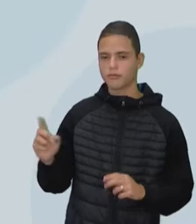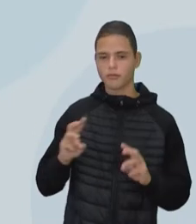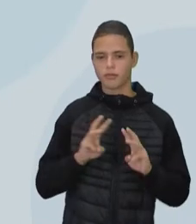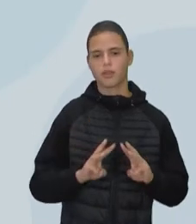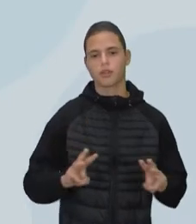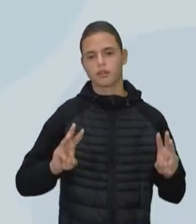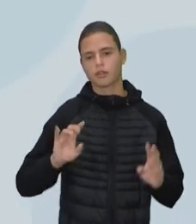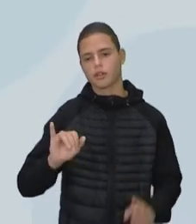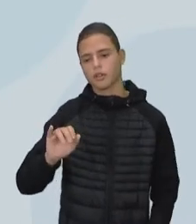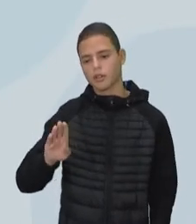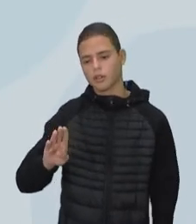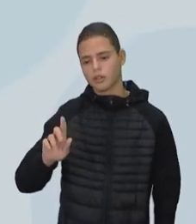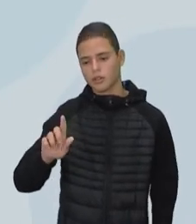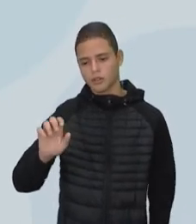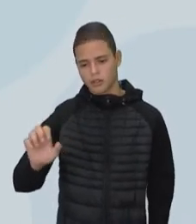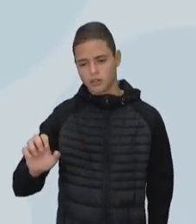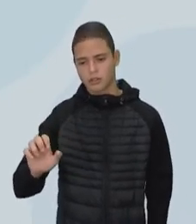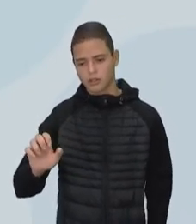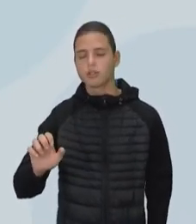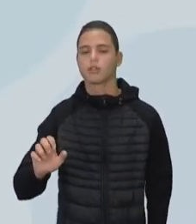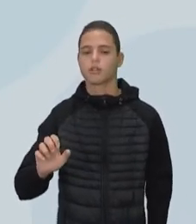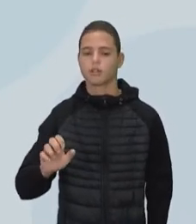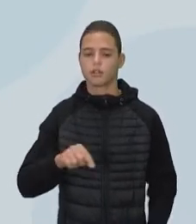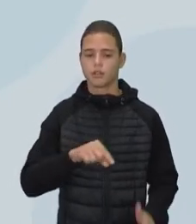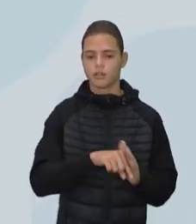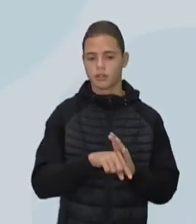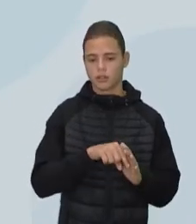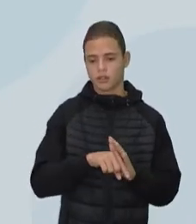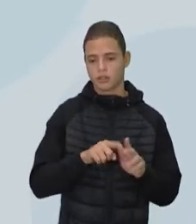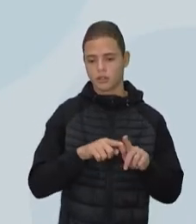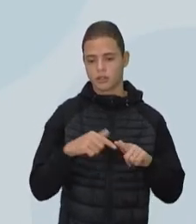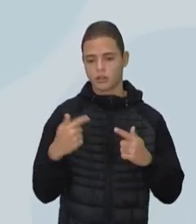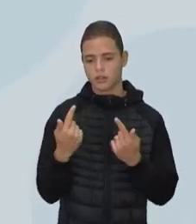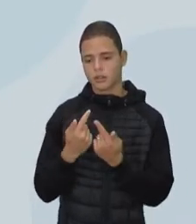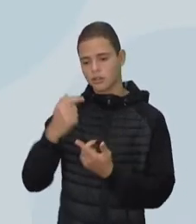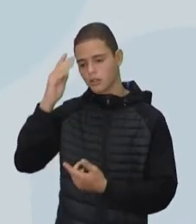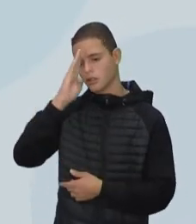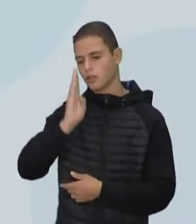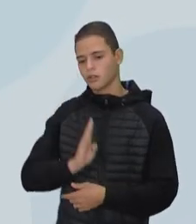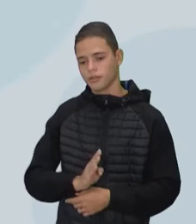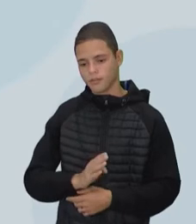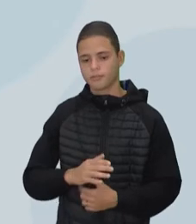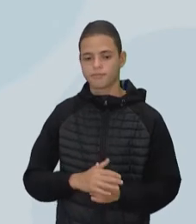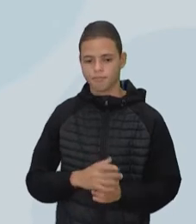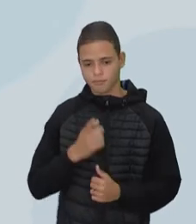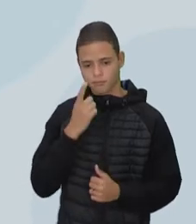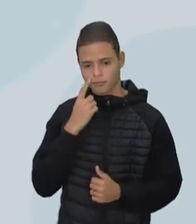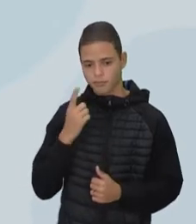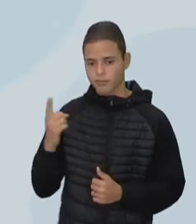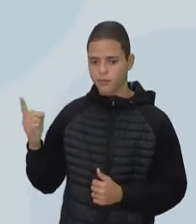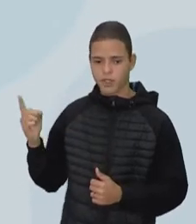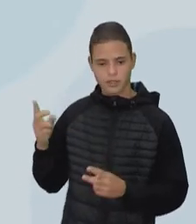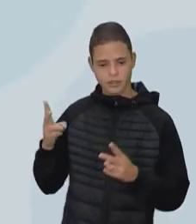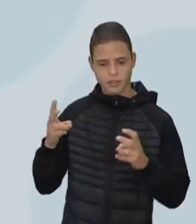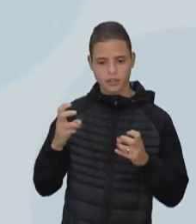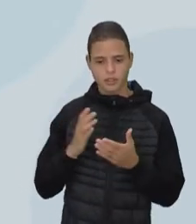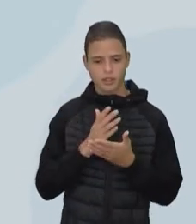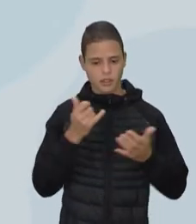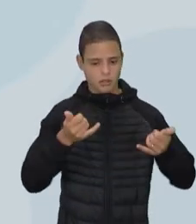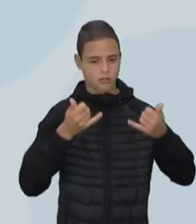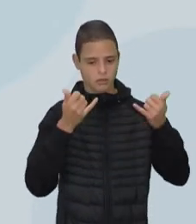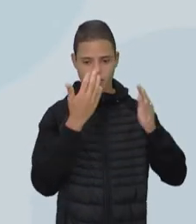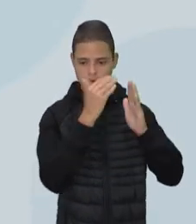IBGE, né? Que é o Instituto Brasileiro de Geografia e Estatística. Observe atentamente as informações nela